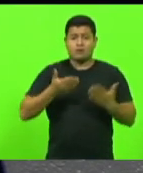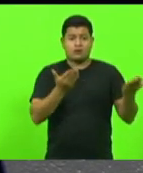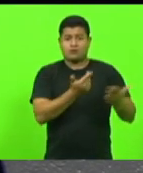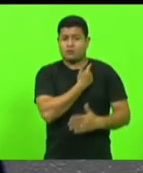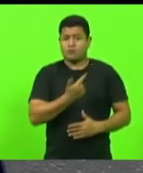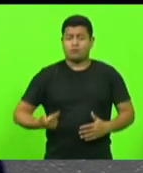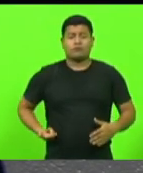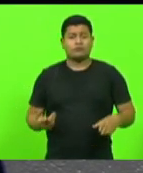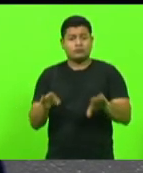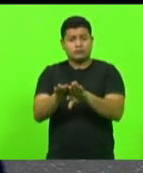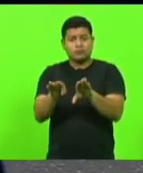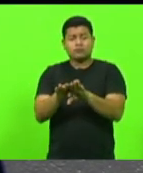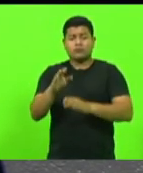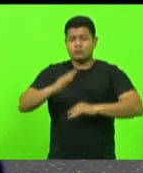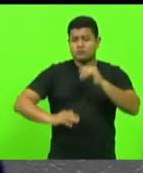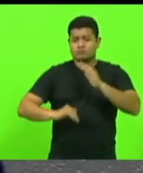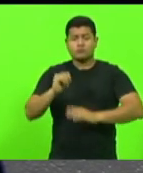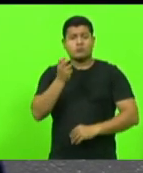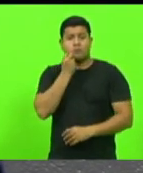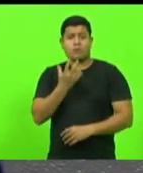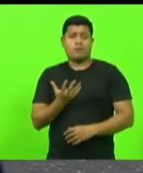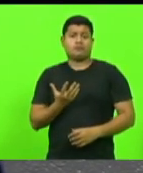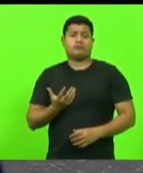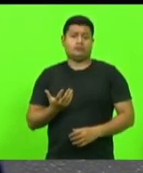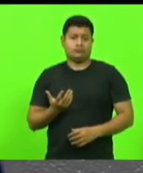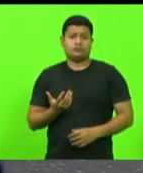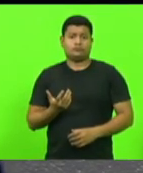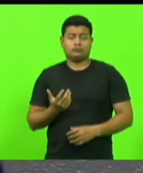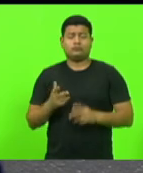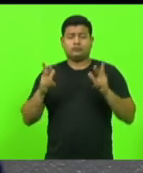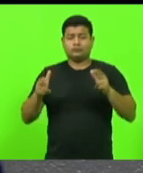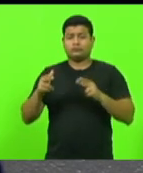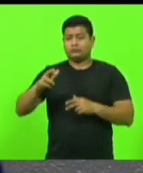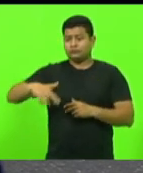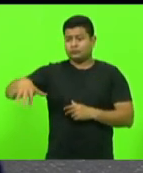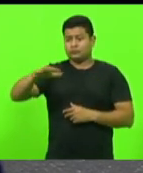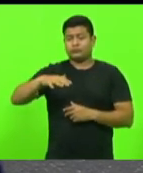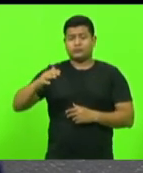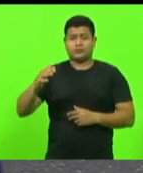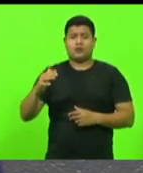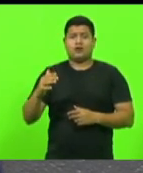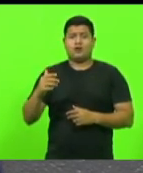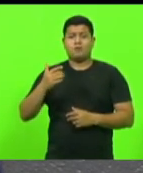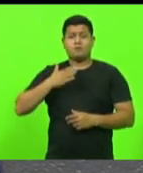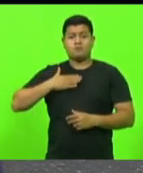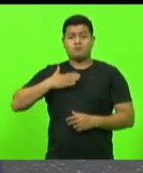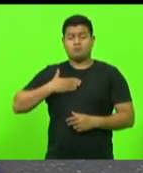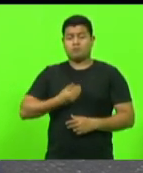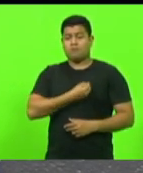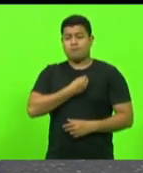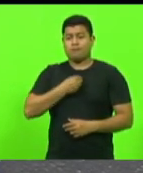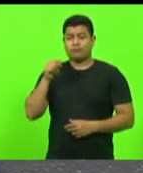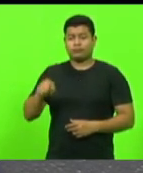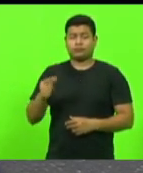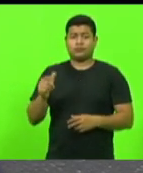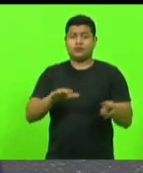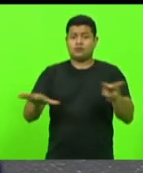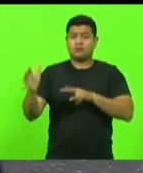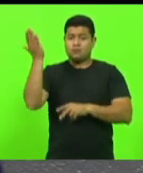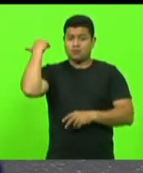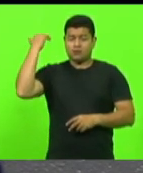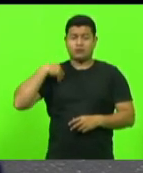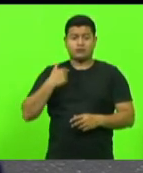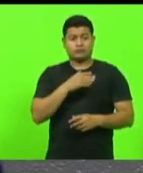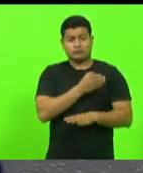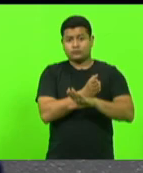faz boas ações, como fez lá na nossa região na semana passada. O meu espaço hoje aqui, deputado